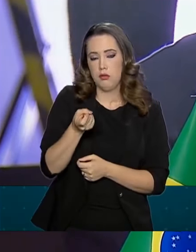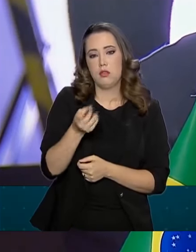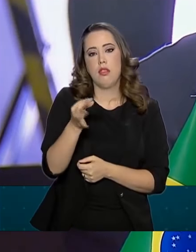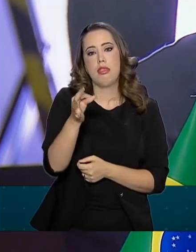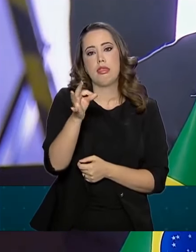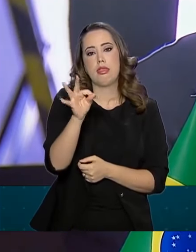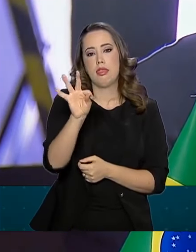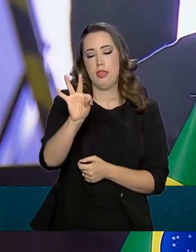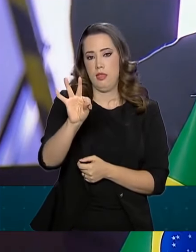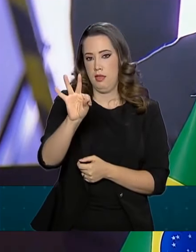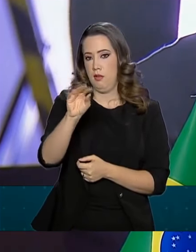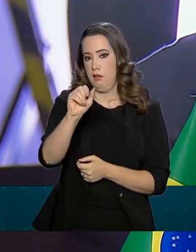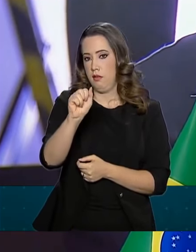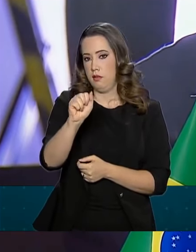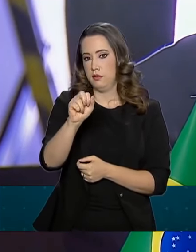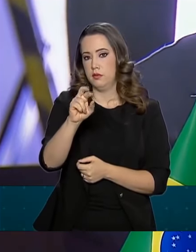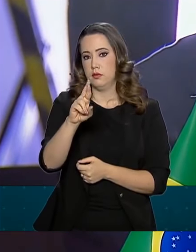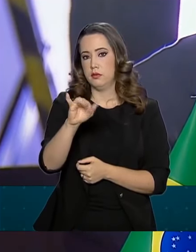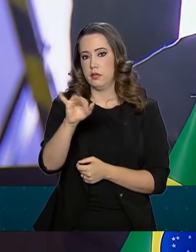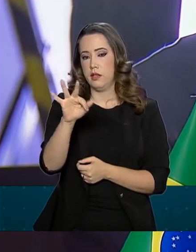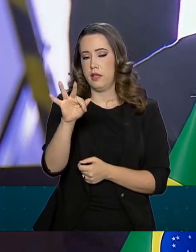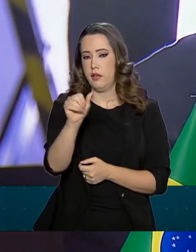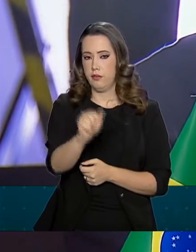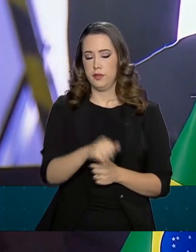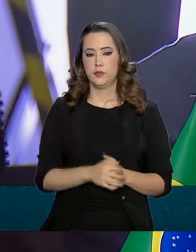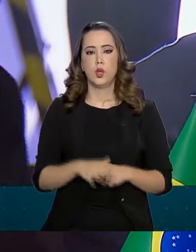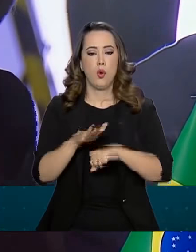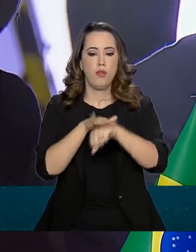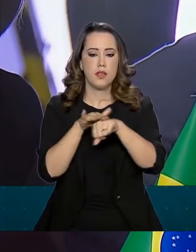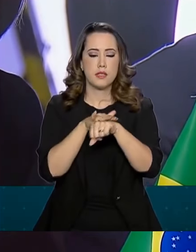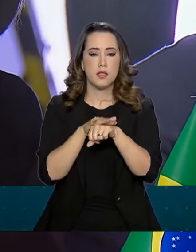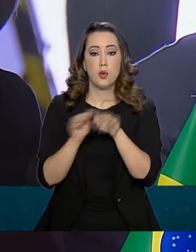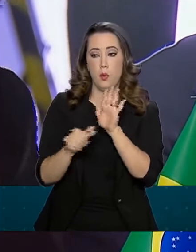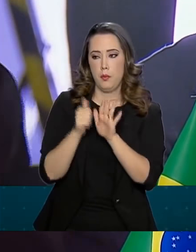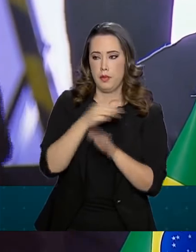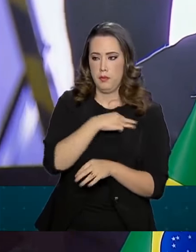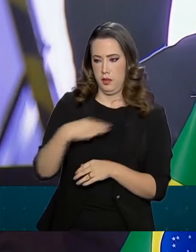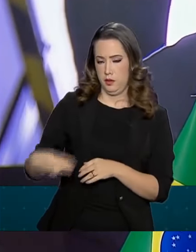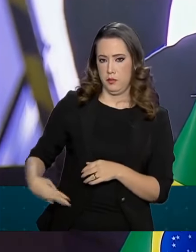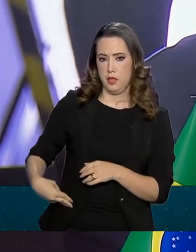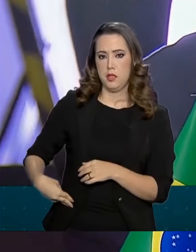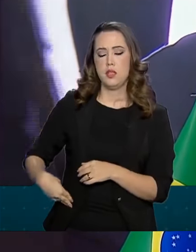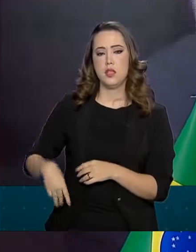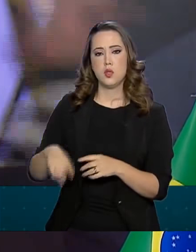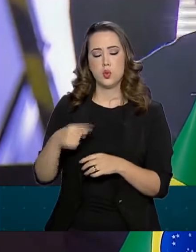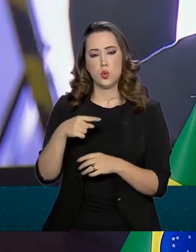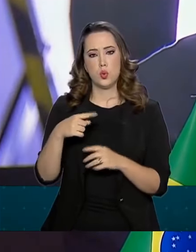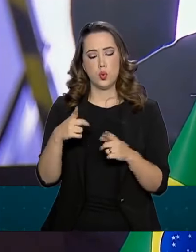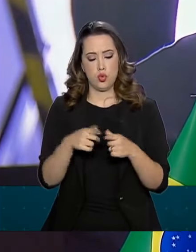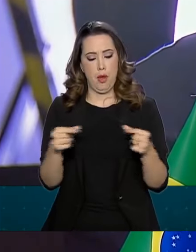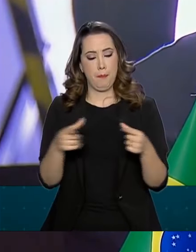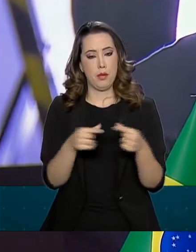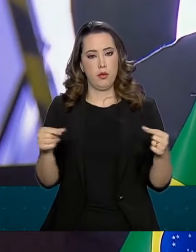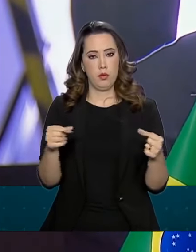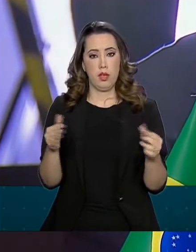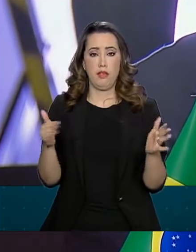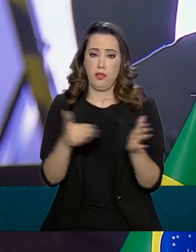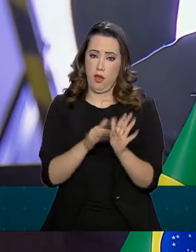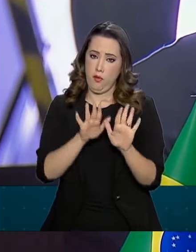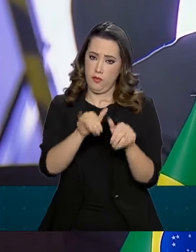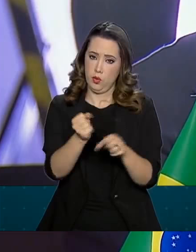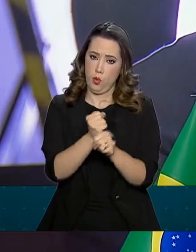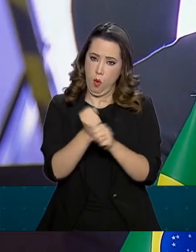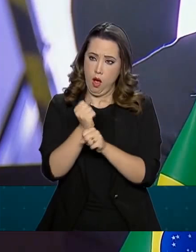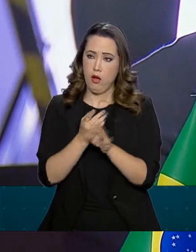Conversando com o primeiro ministro japonês, que está para, se até o final do ano, ir até o Chile, eu convidei para